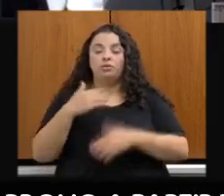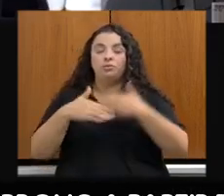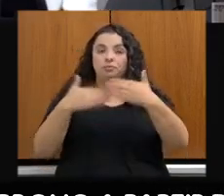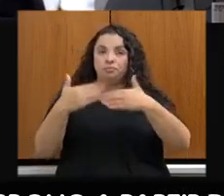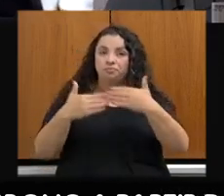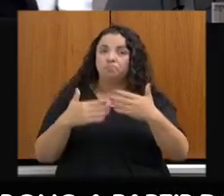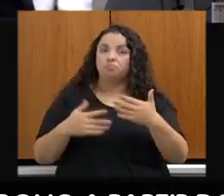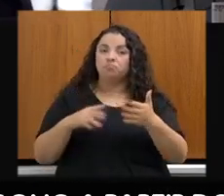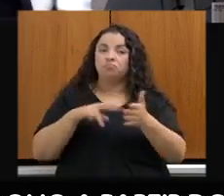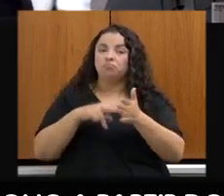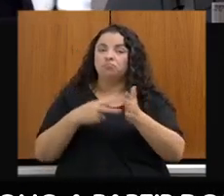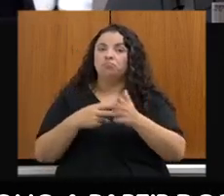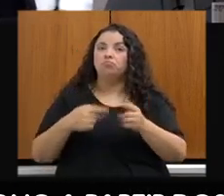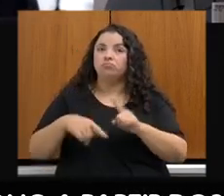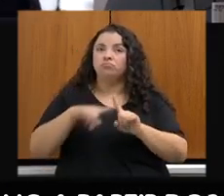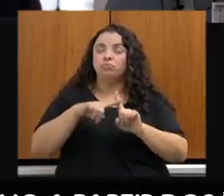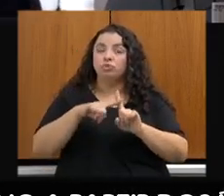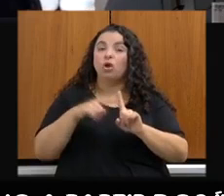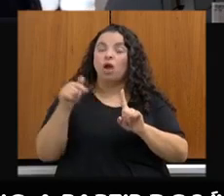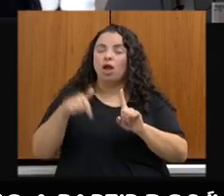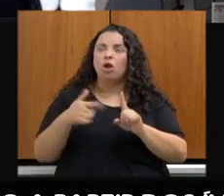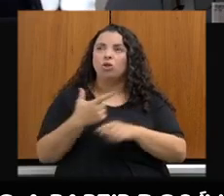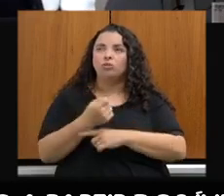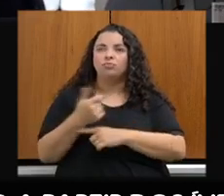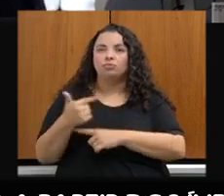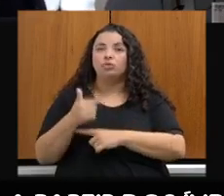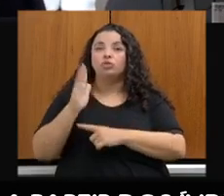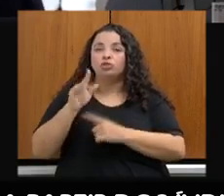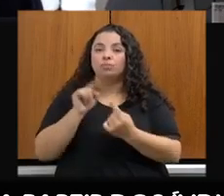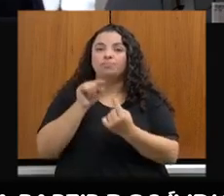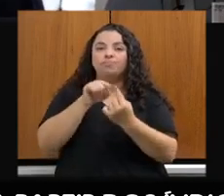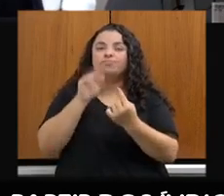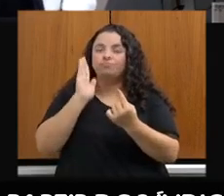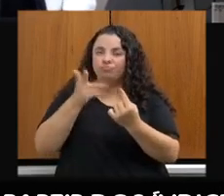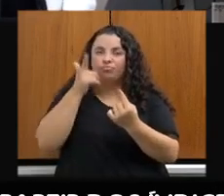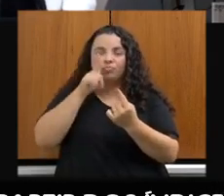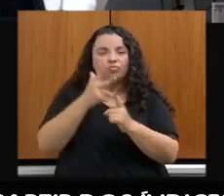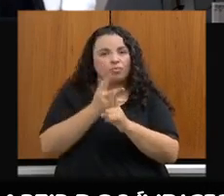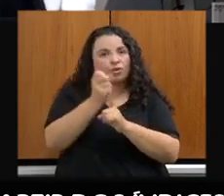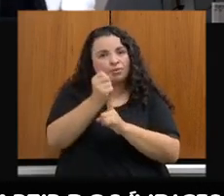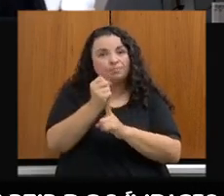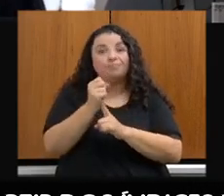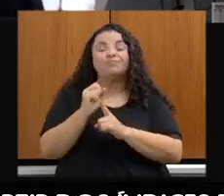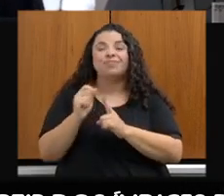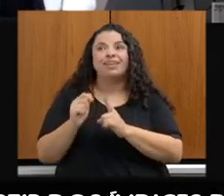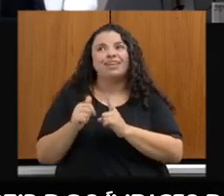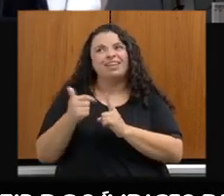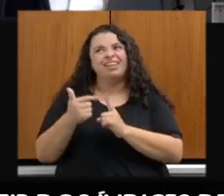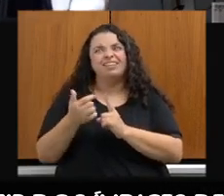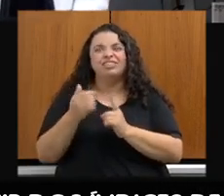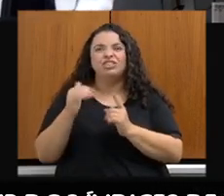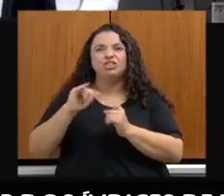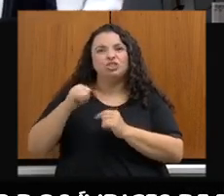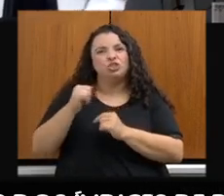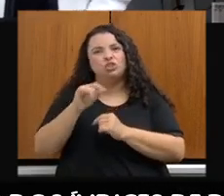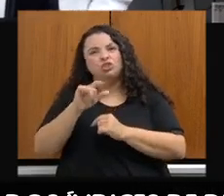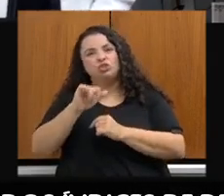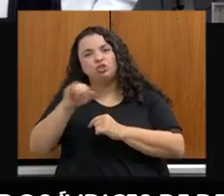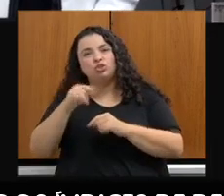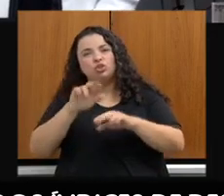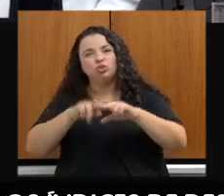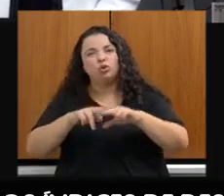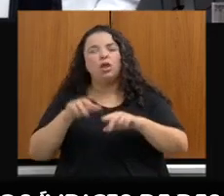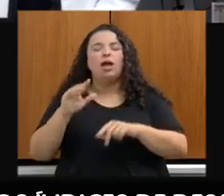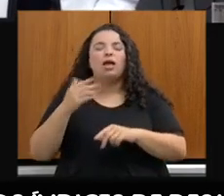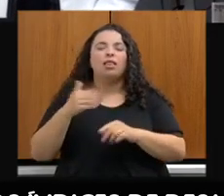cumprimos a meta anual e nós vamos, no segundo semestre, continuar com o mesmo esforço para aumento de áreas conservadas